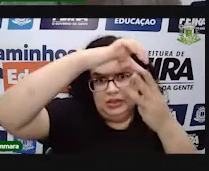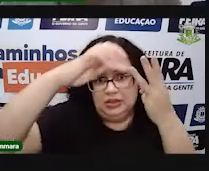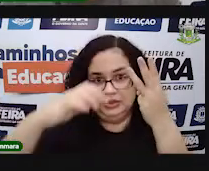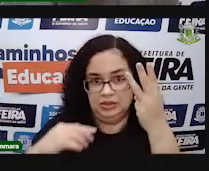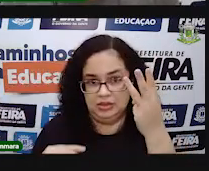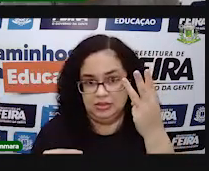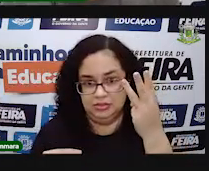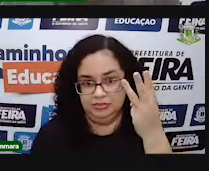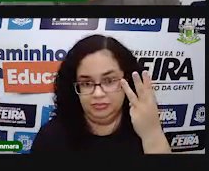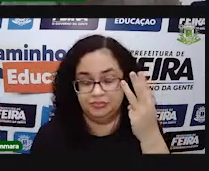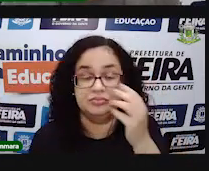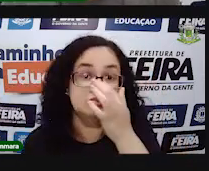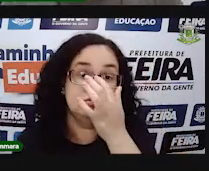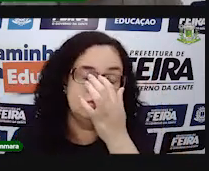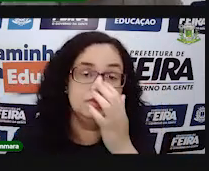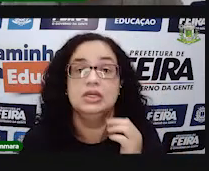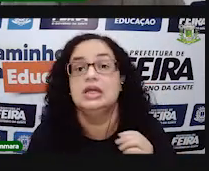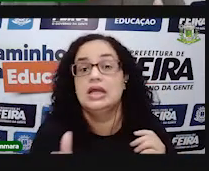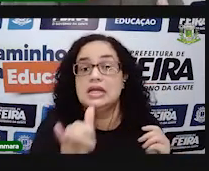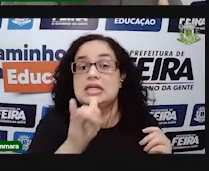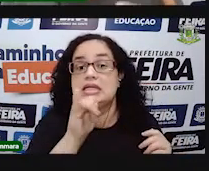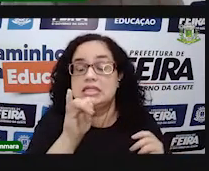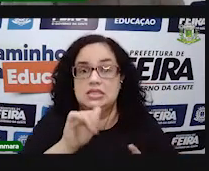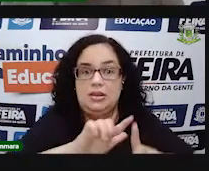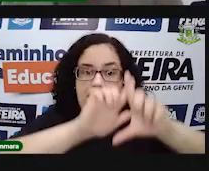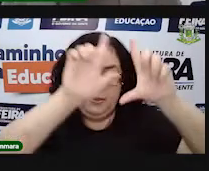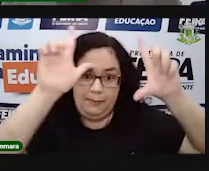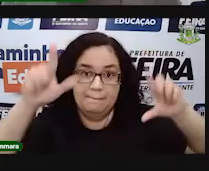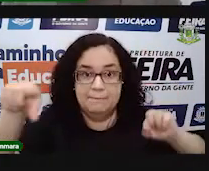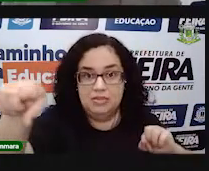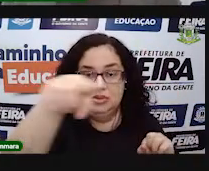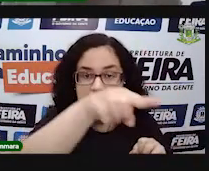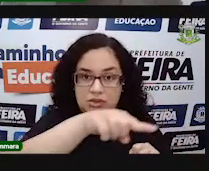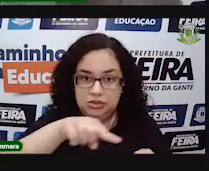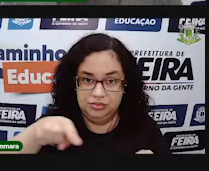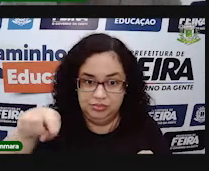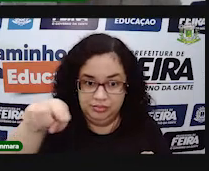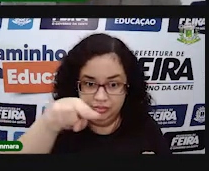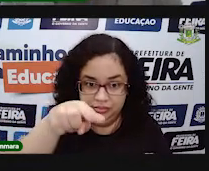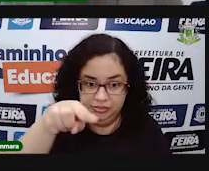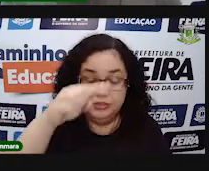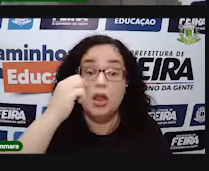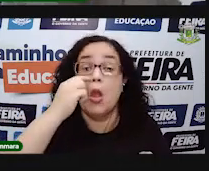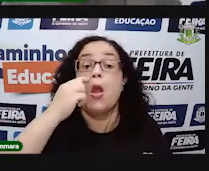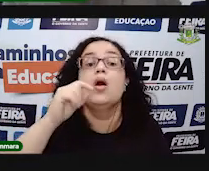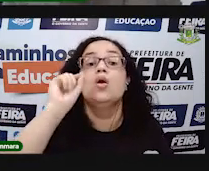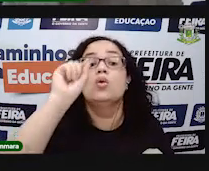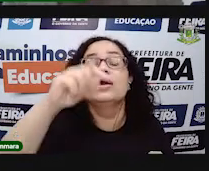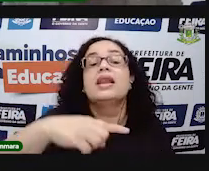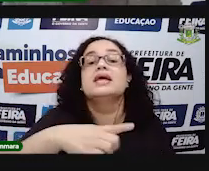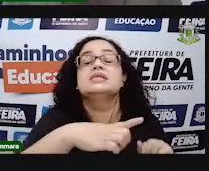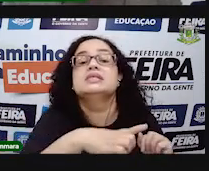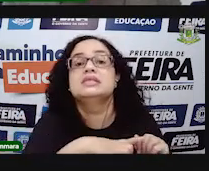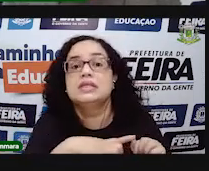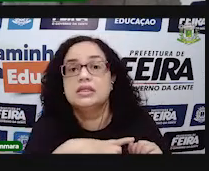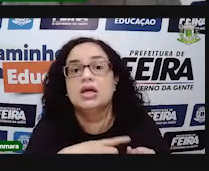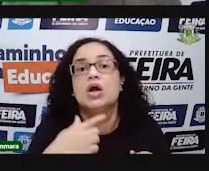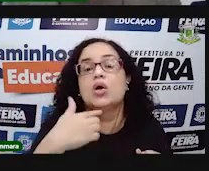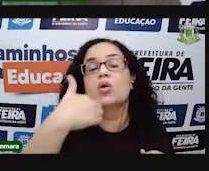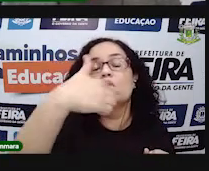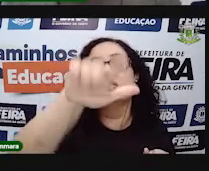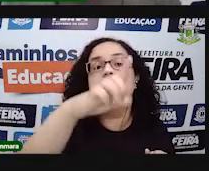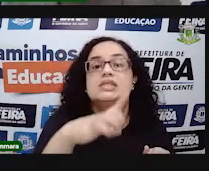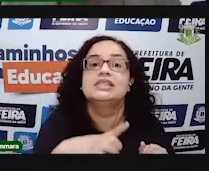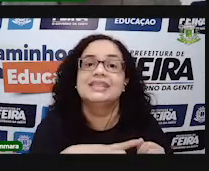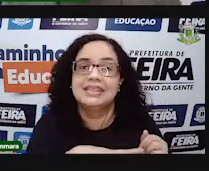comprimento e largura. São figuras de três dimensões. Então, por exemplo, essas imagens que aparecem